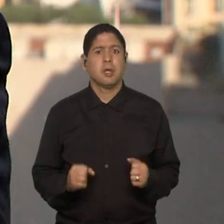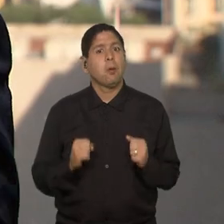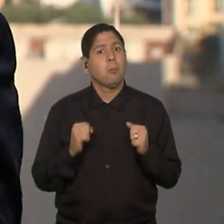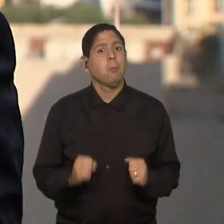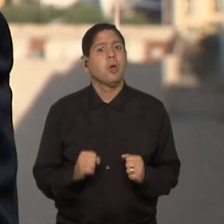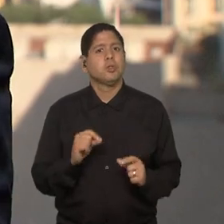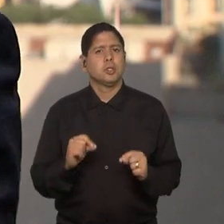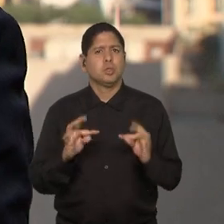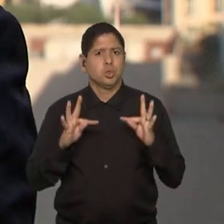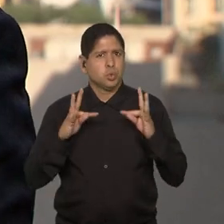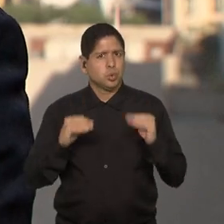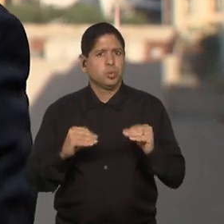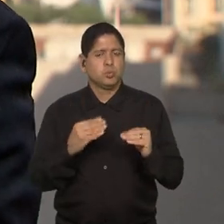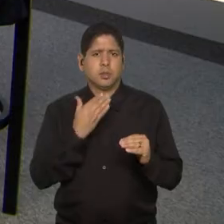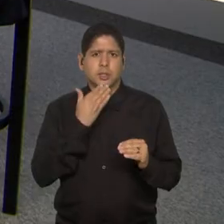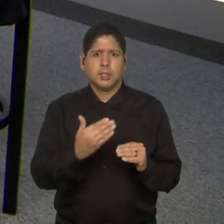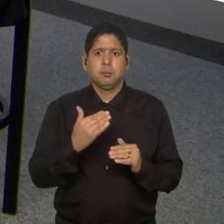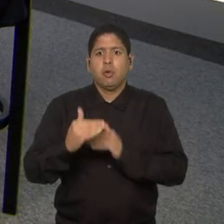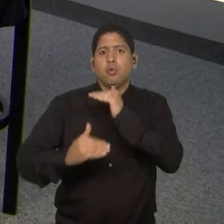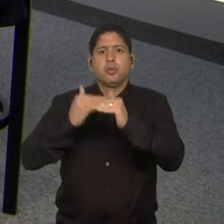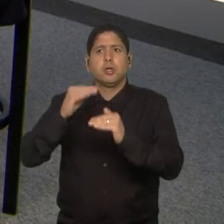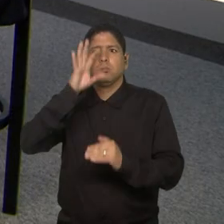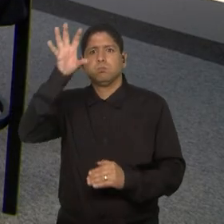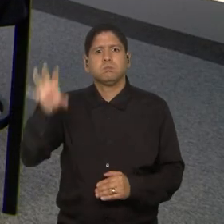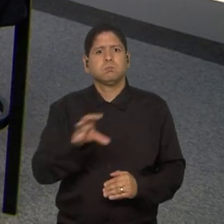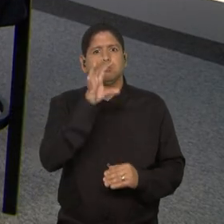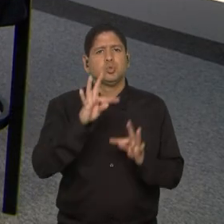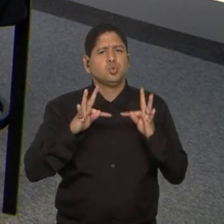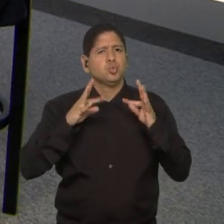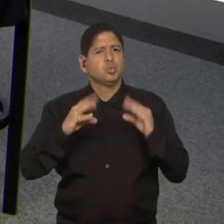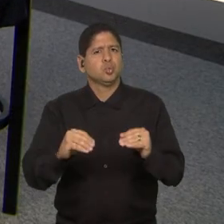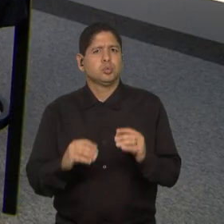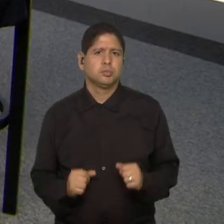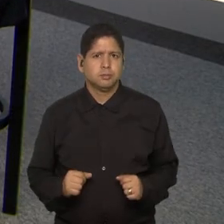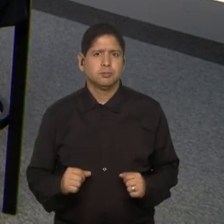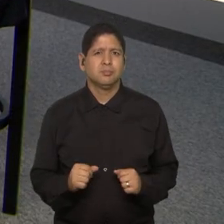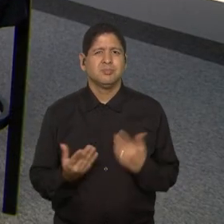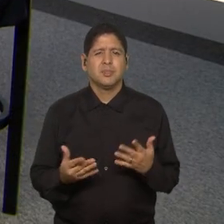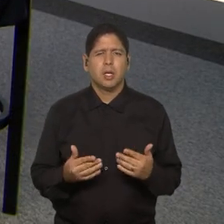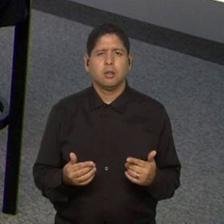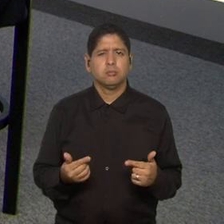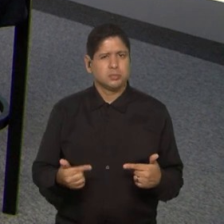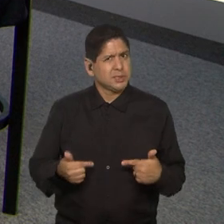praticamente todas as equipes... seja, em todas as divisões. Então, essas iniciativas já estão